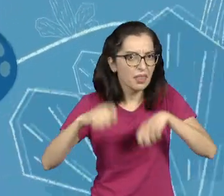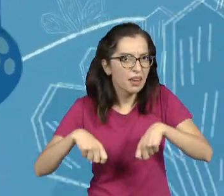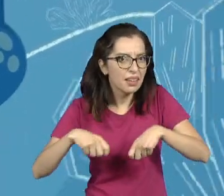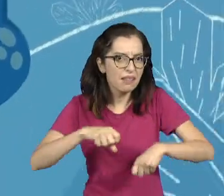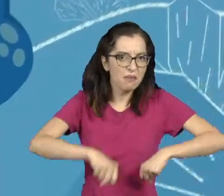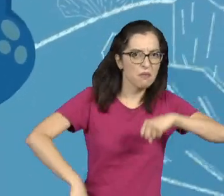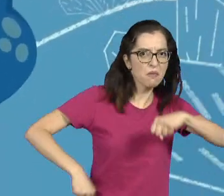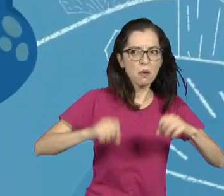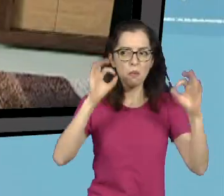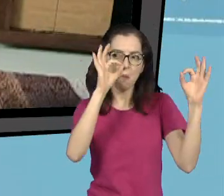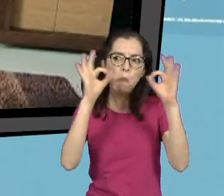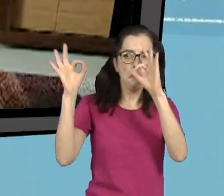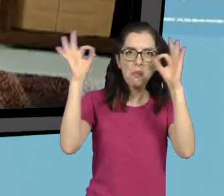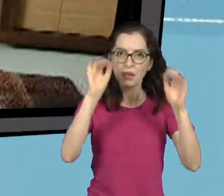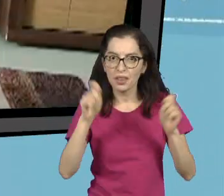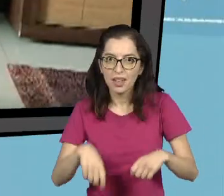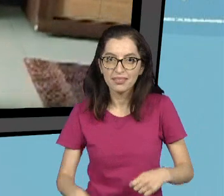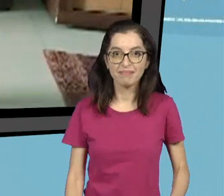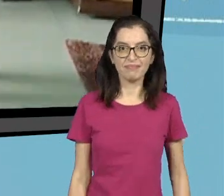coruja?